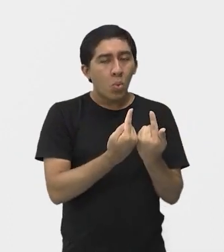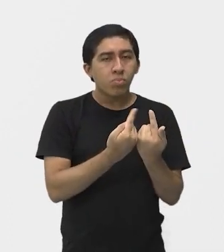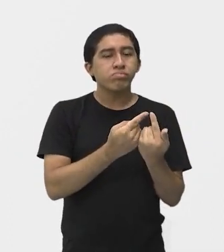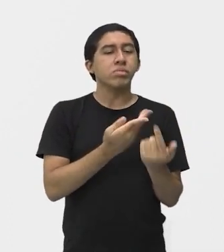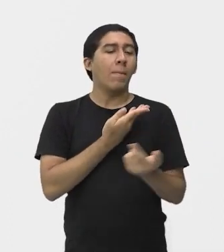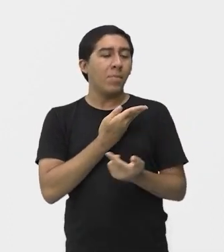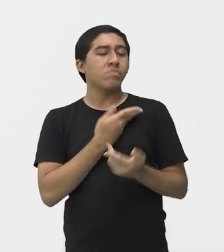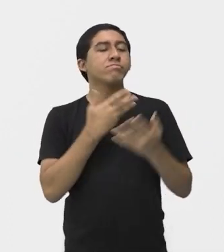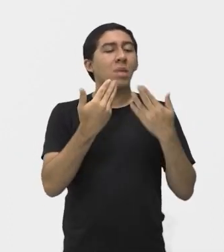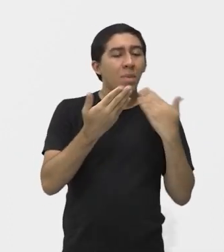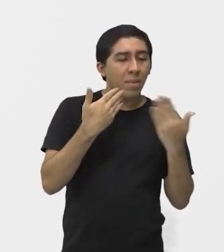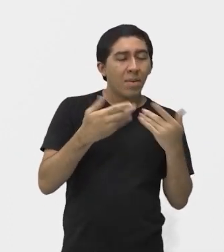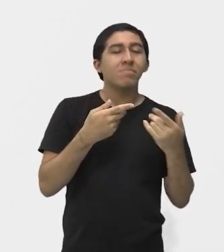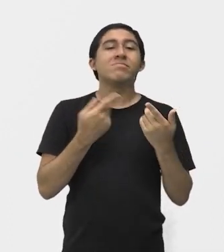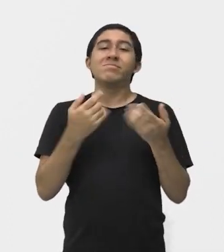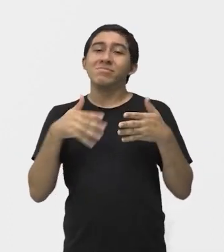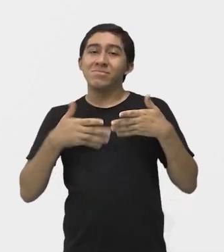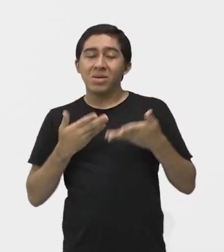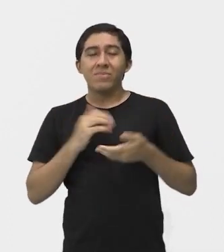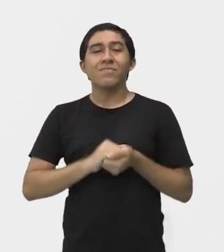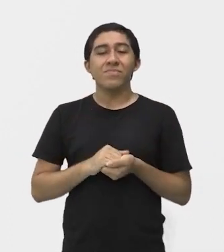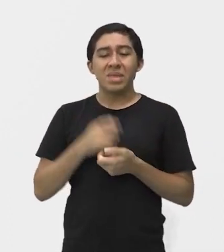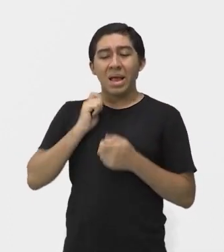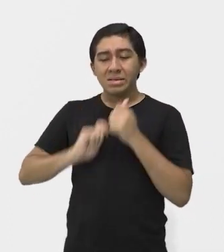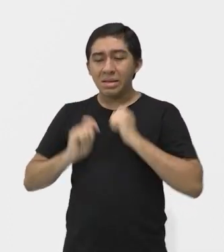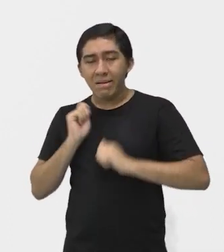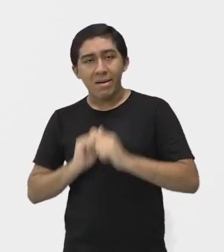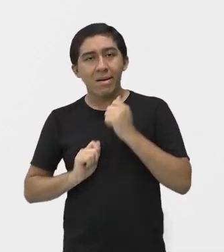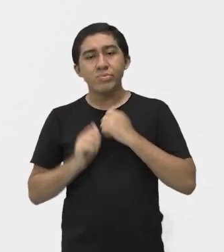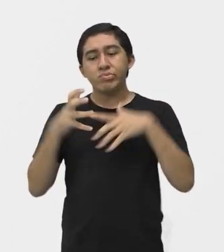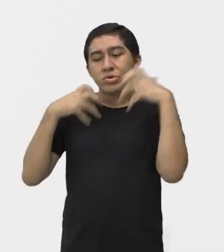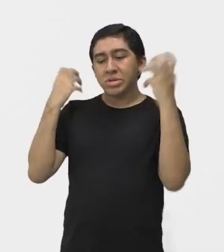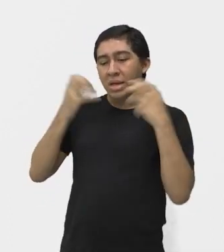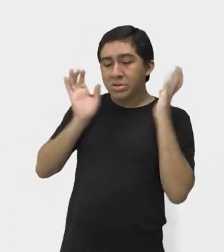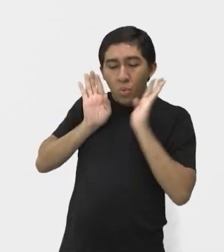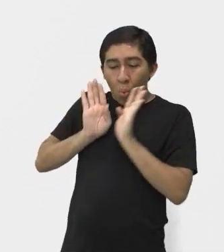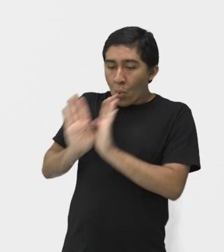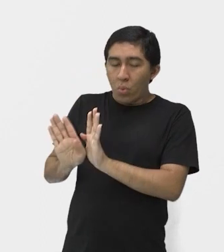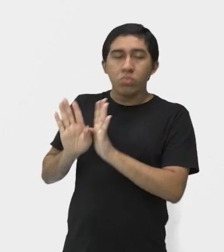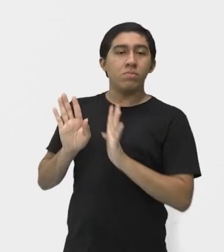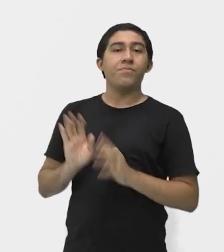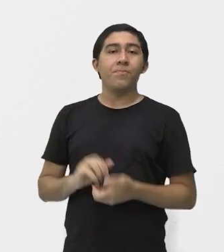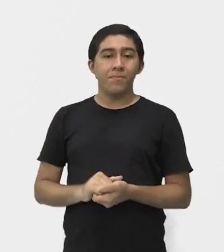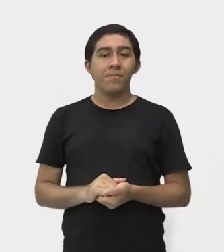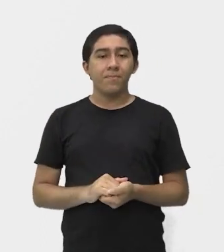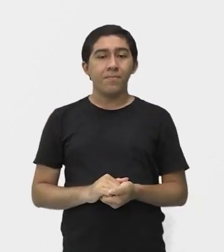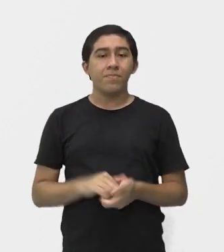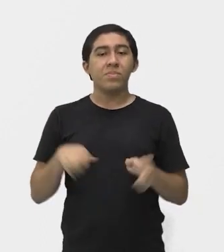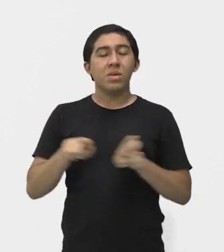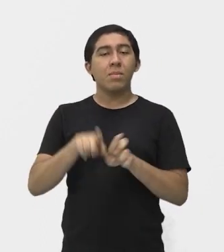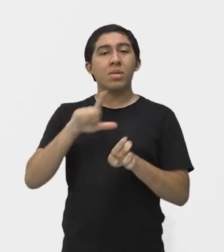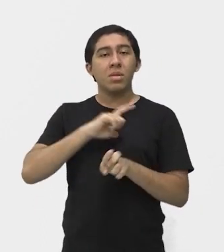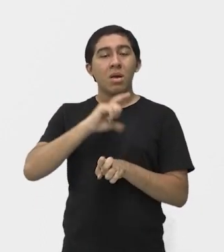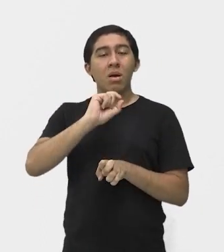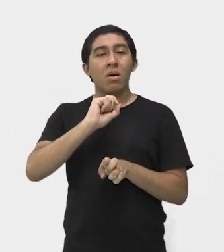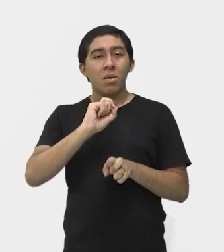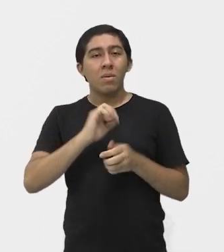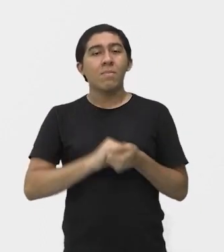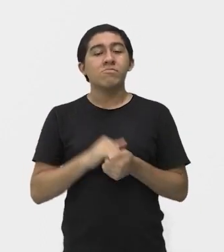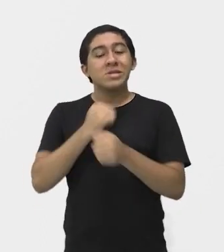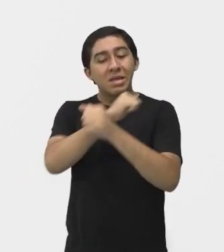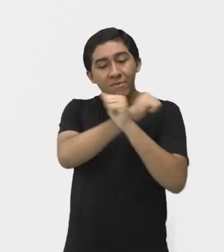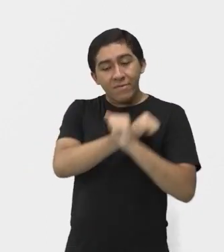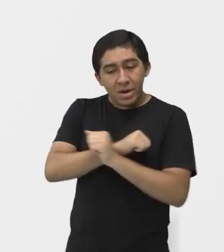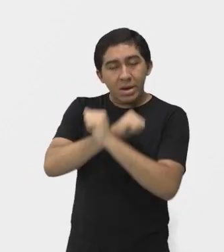com isso, a gente consegue combater o estresse, a ansiedade, tudo isso, tá bom? Você vai desenvolver uma técnica de defesa pessoal,